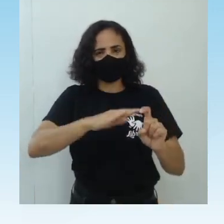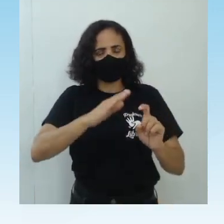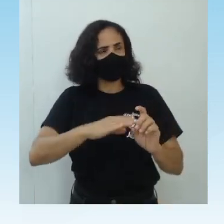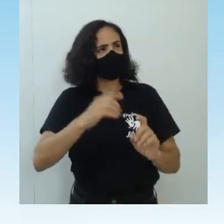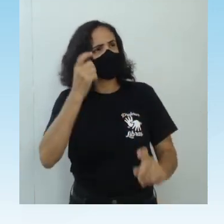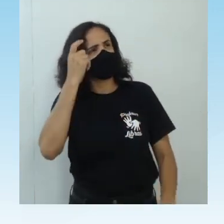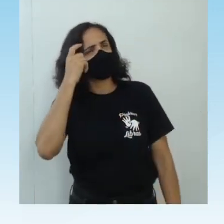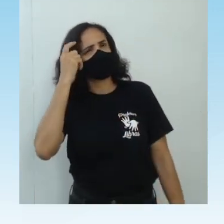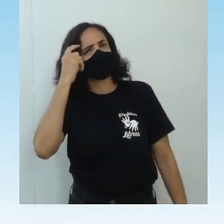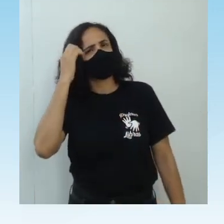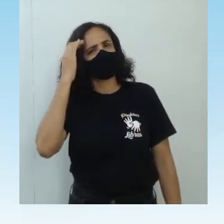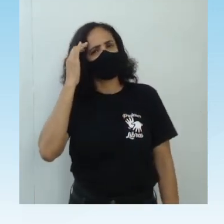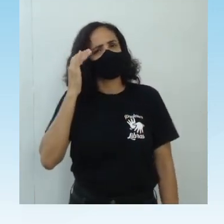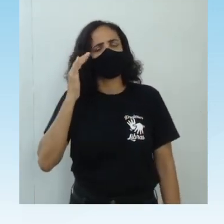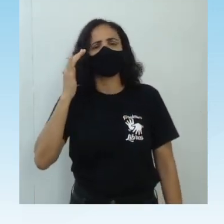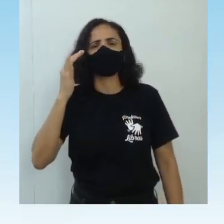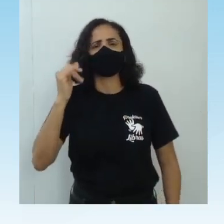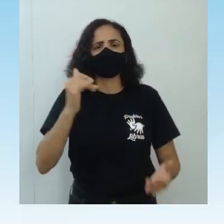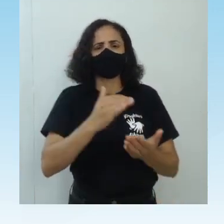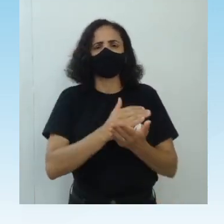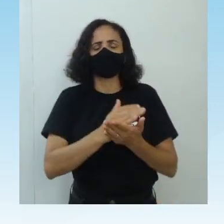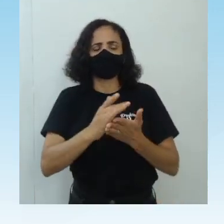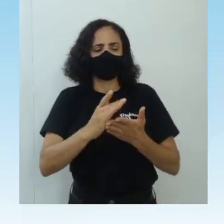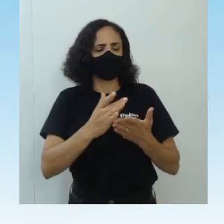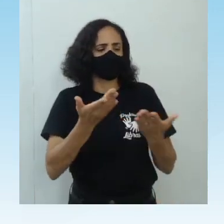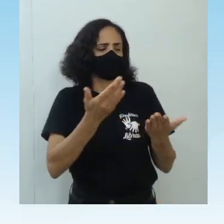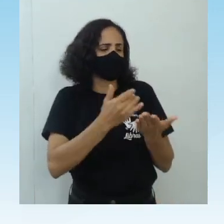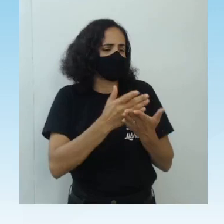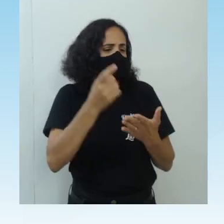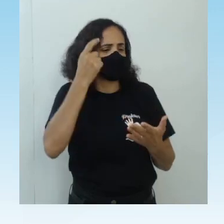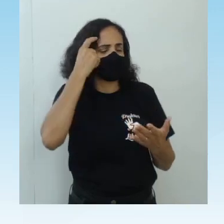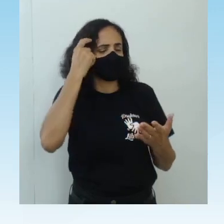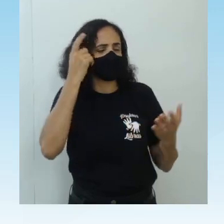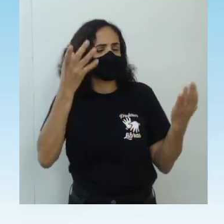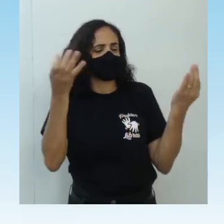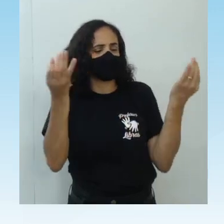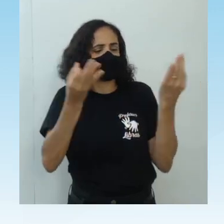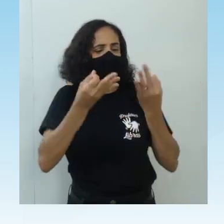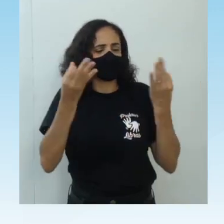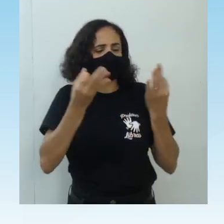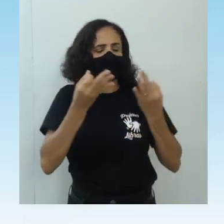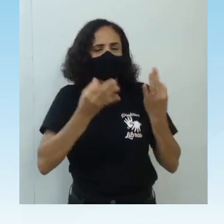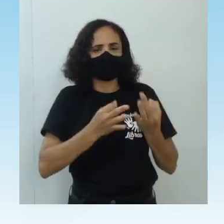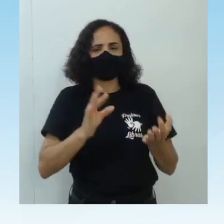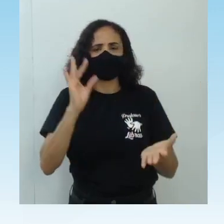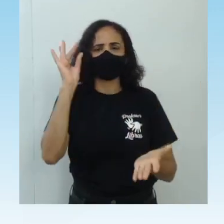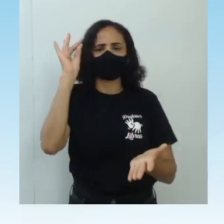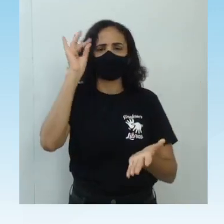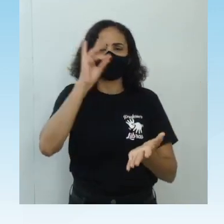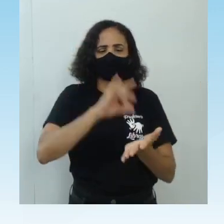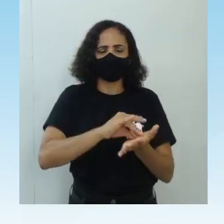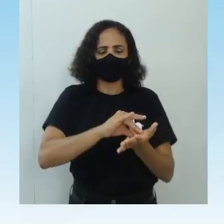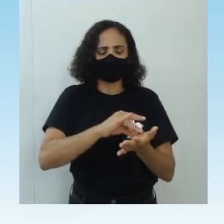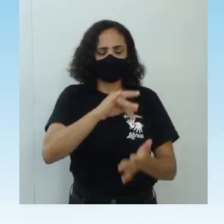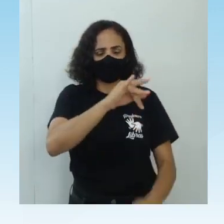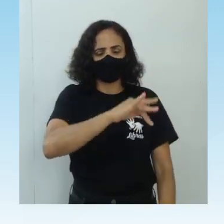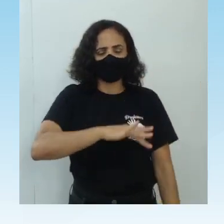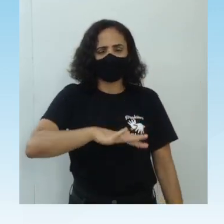nós imaginamos a divindade a partir de perfeição, de ações concretas daquilo que é